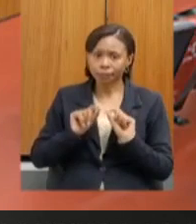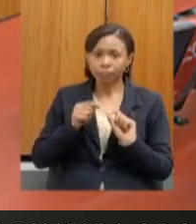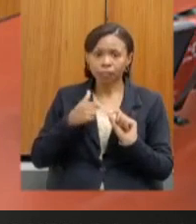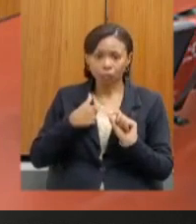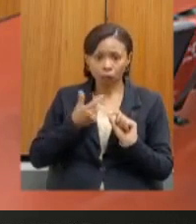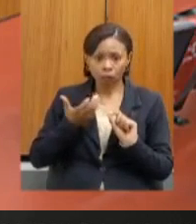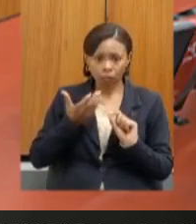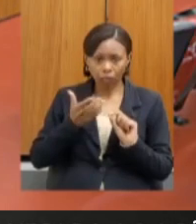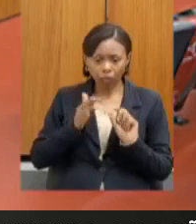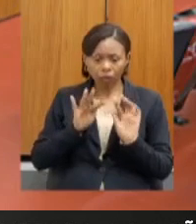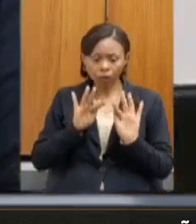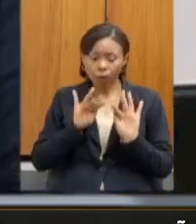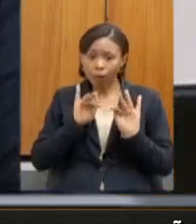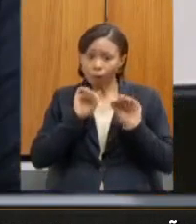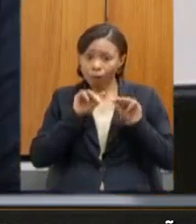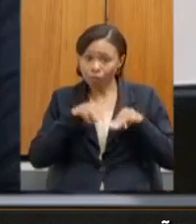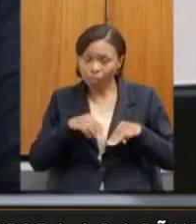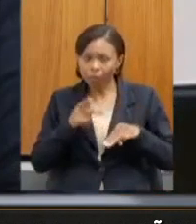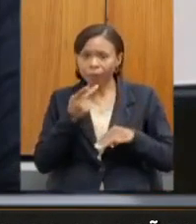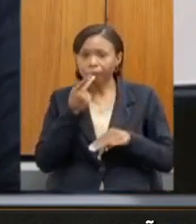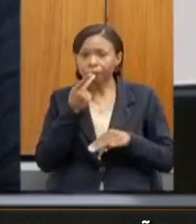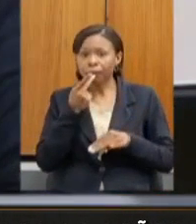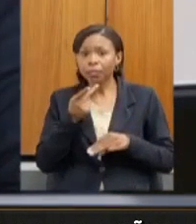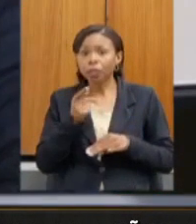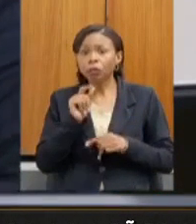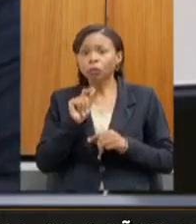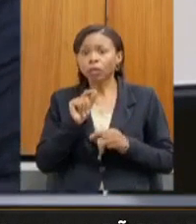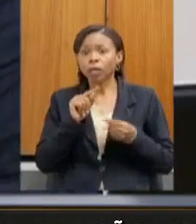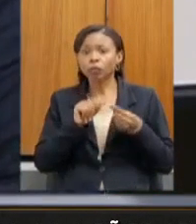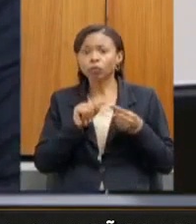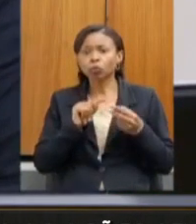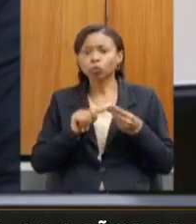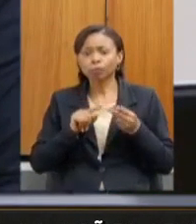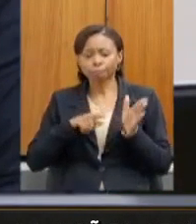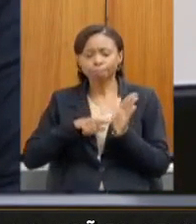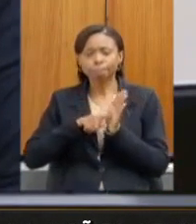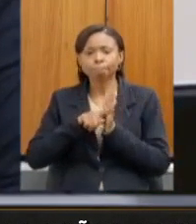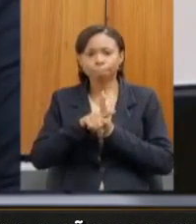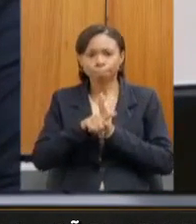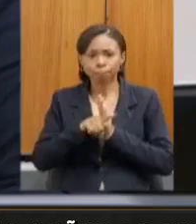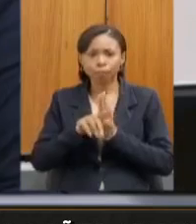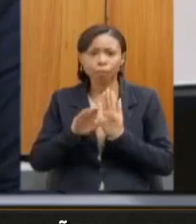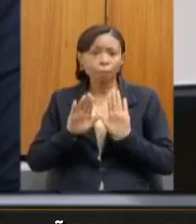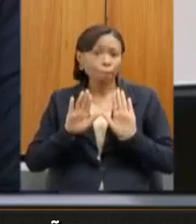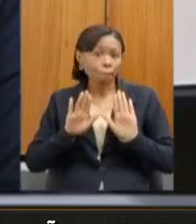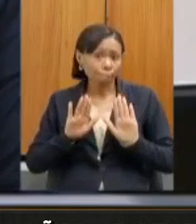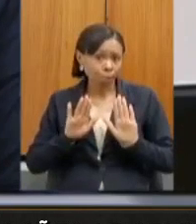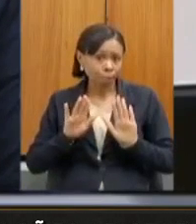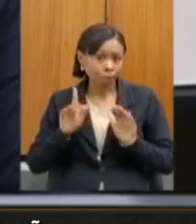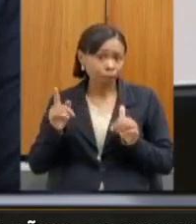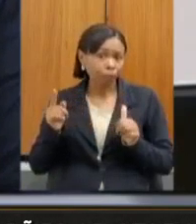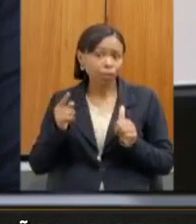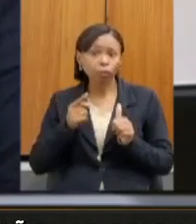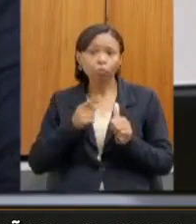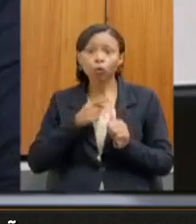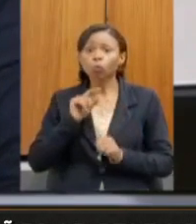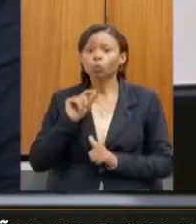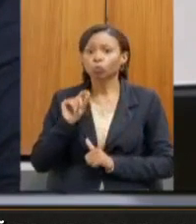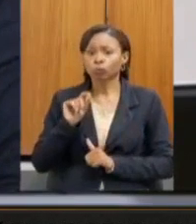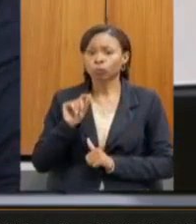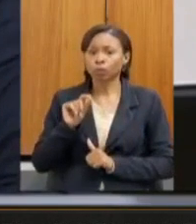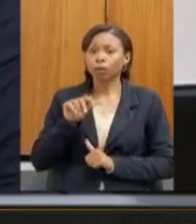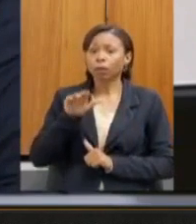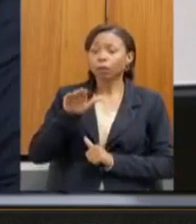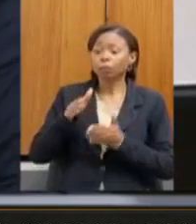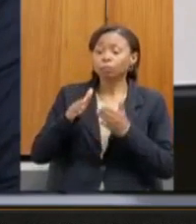finalizar colocando duas, dois questionamentos, mas, inicialmente, solicitar a todos os